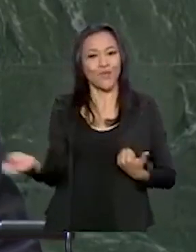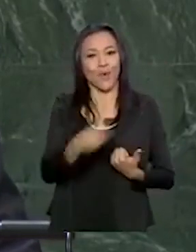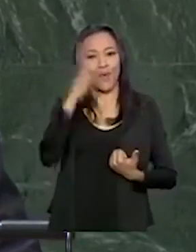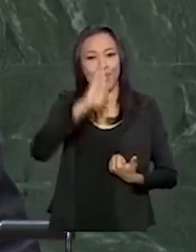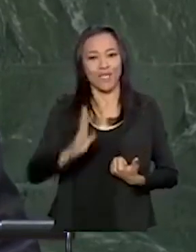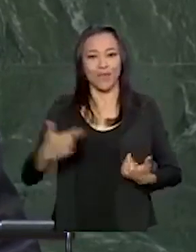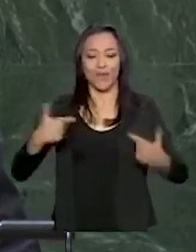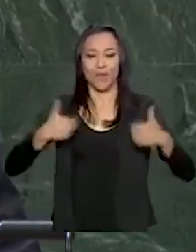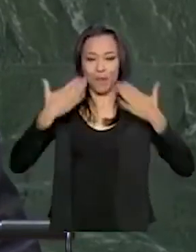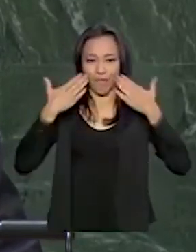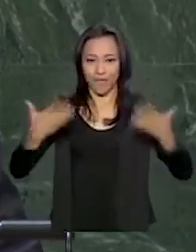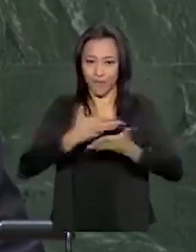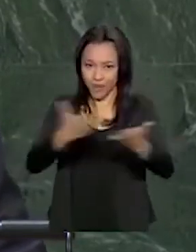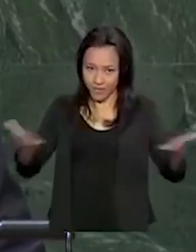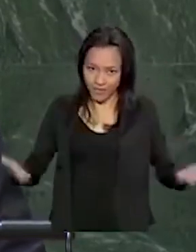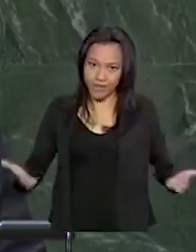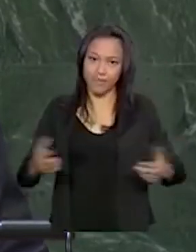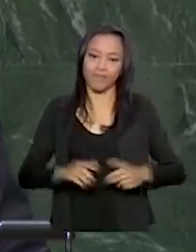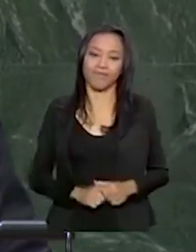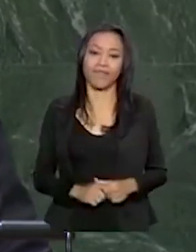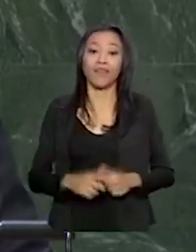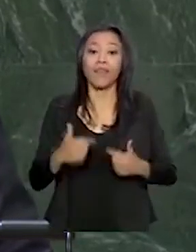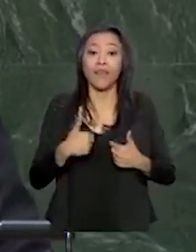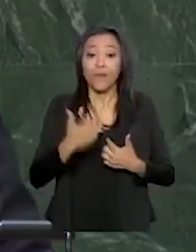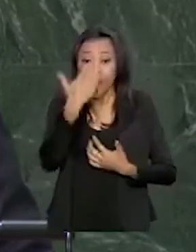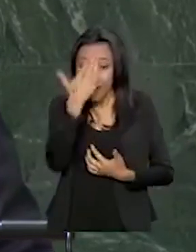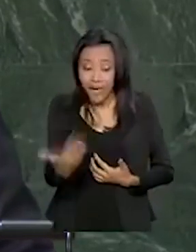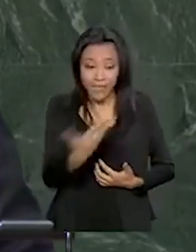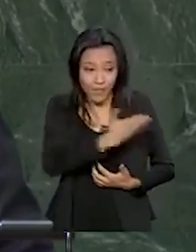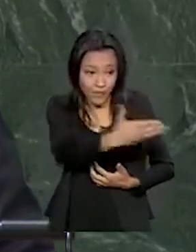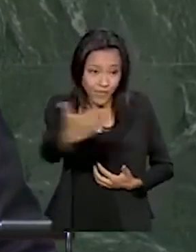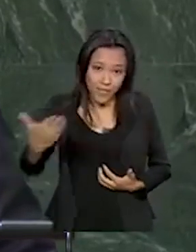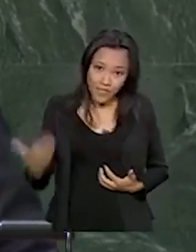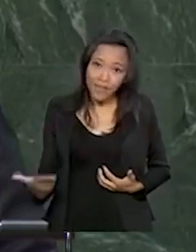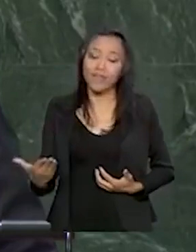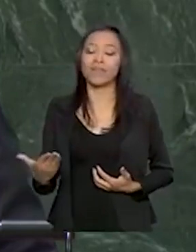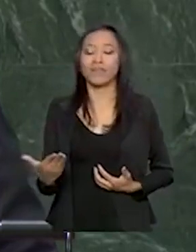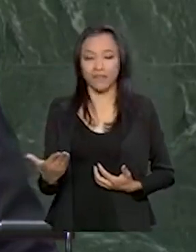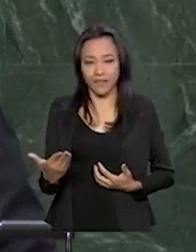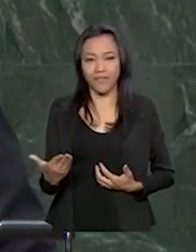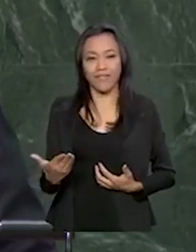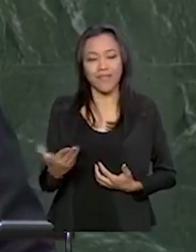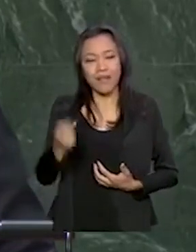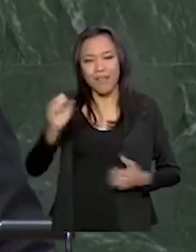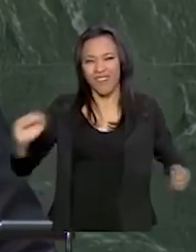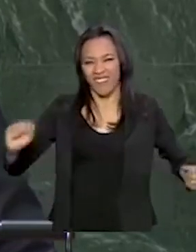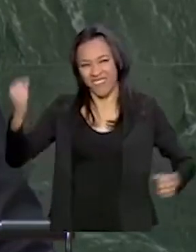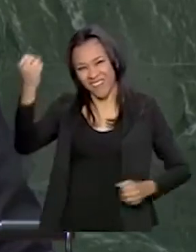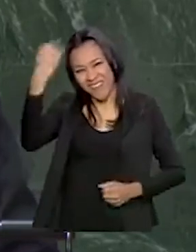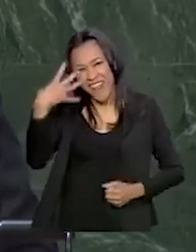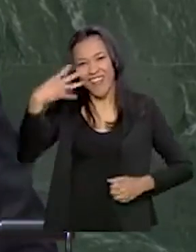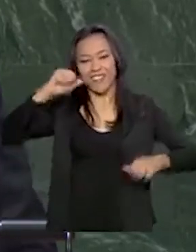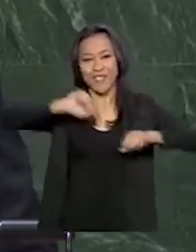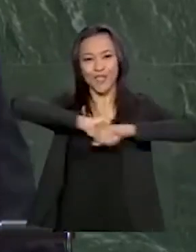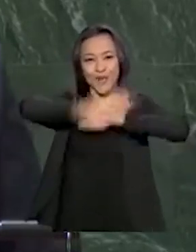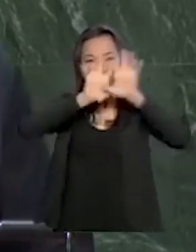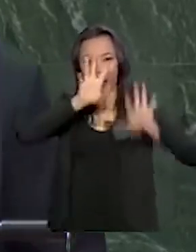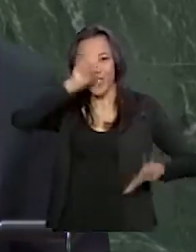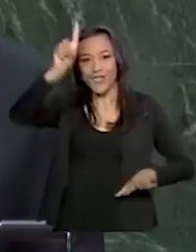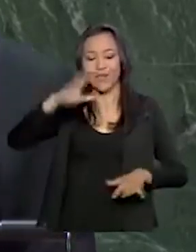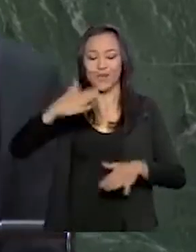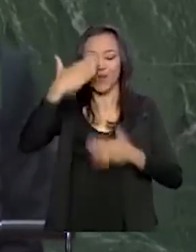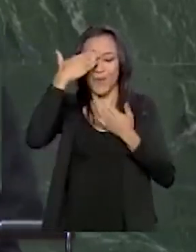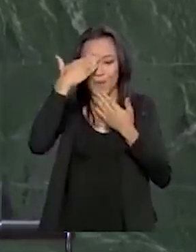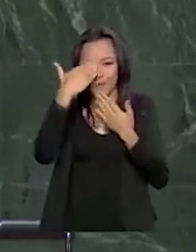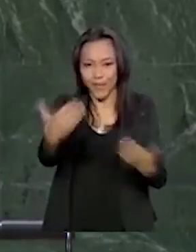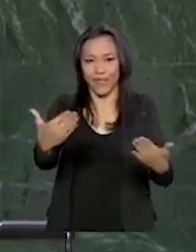aos senhores e senhoras. Agradeço a todos pela graça e pela glória de Deus. Meu muito obrigado.